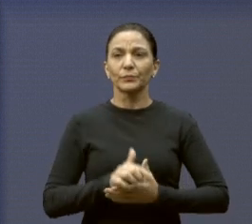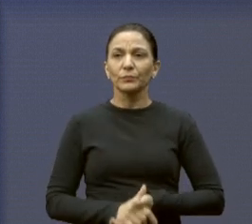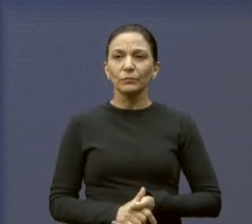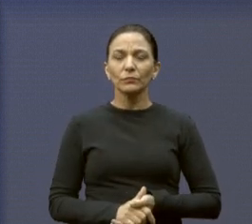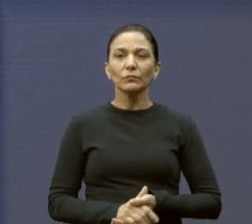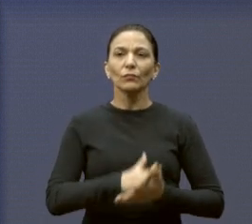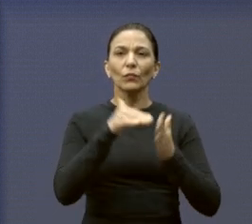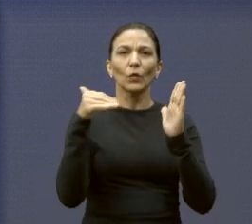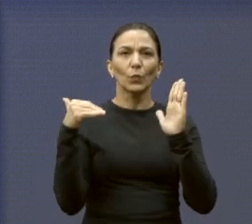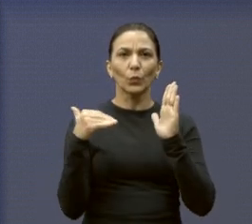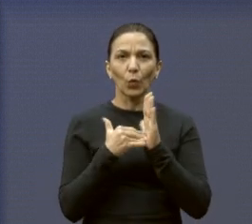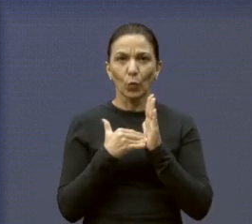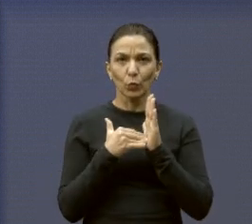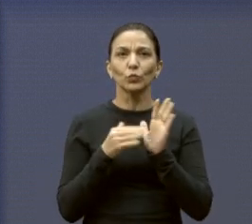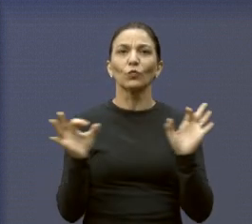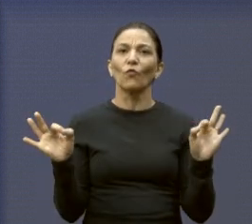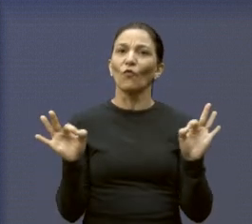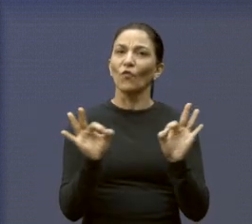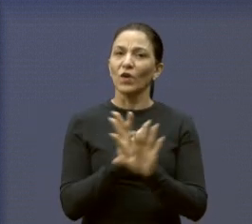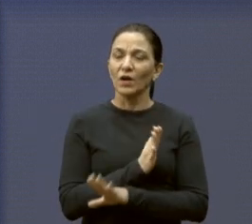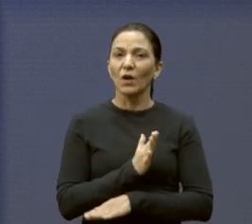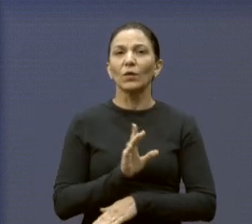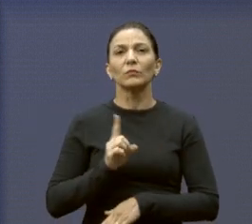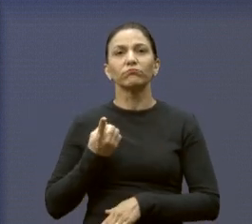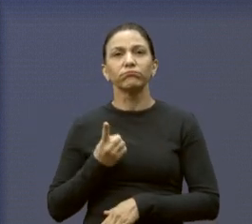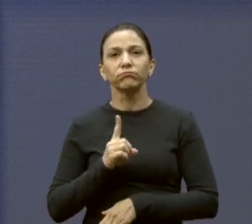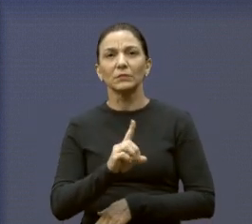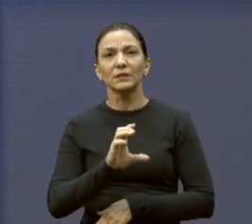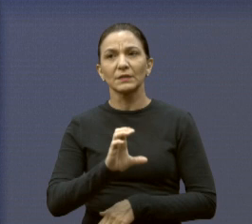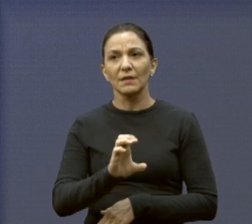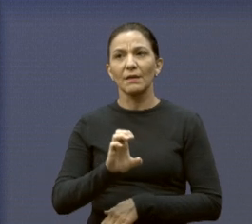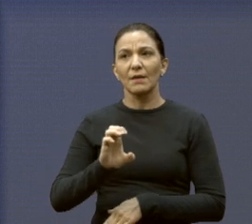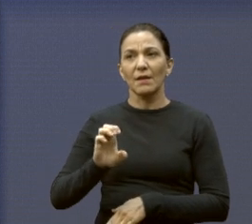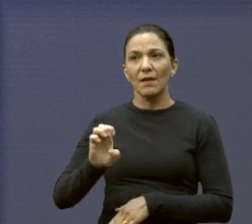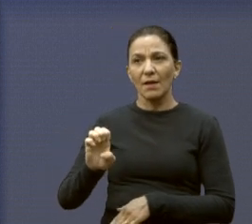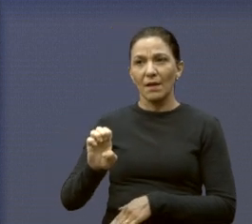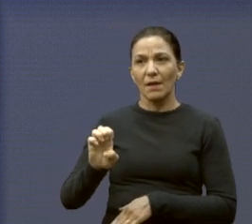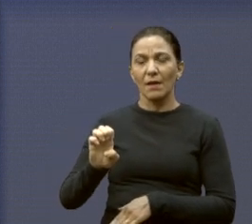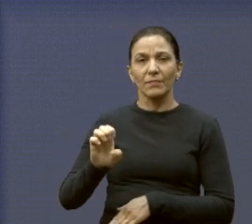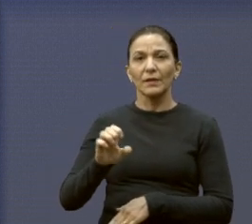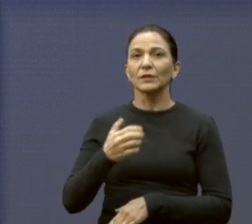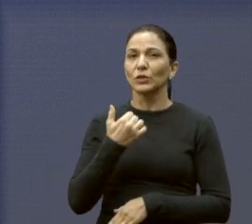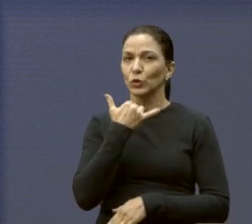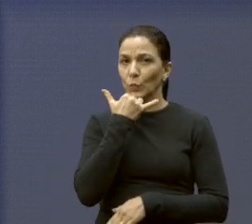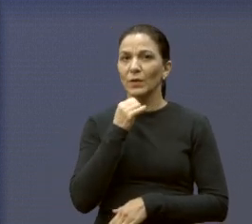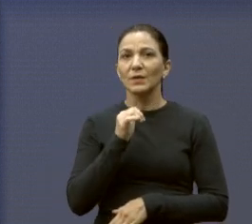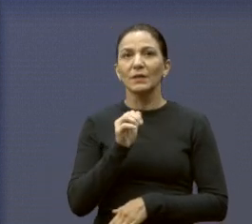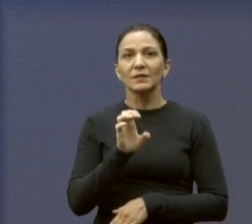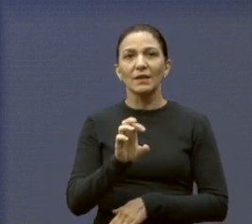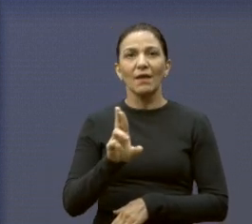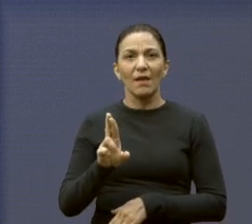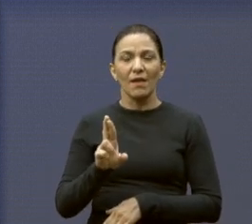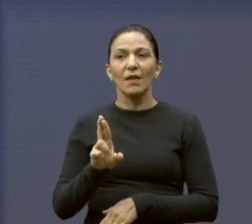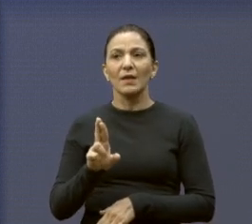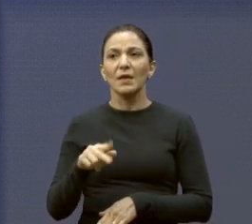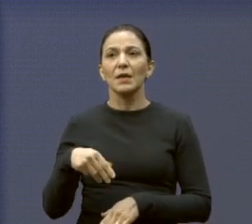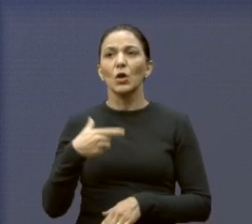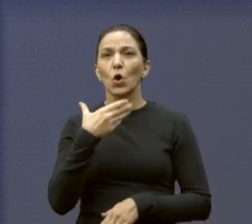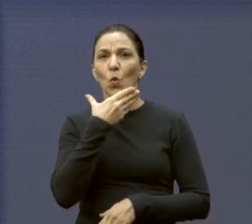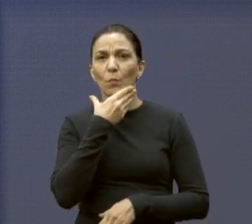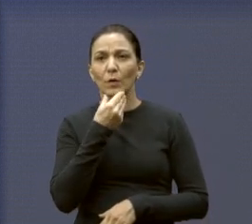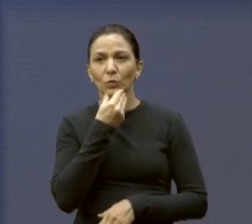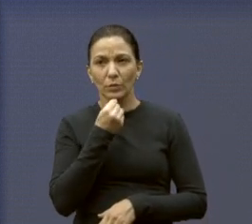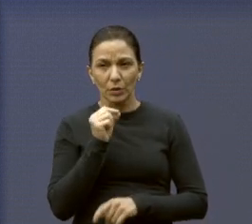E, por último, para finalizar, tivemos no CRE o vereador Boi e o vereador Hugo